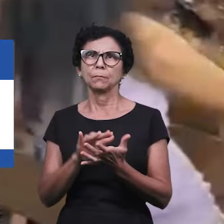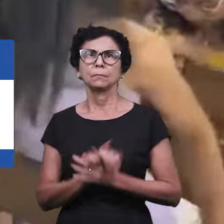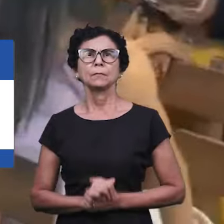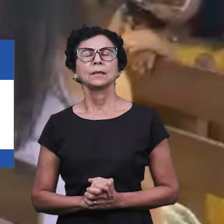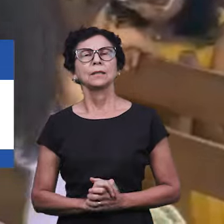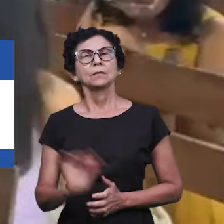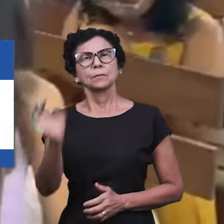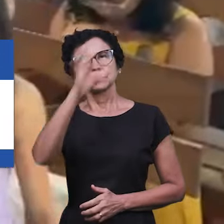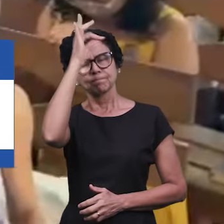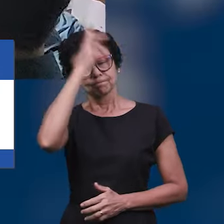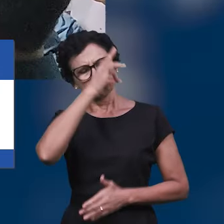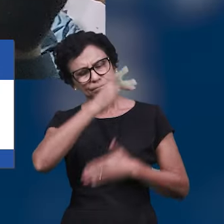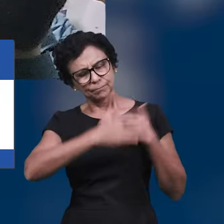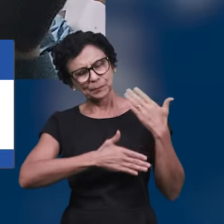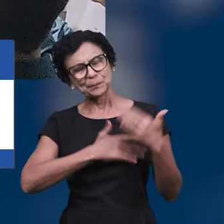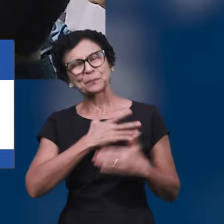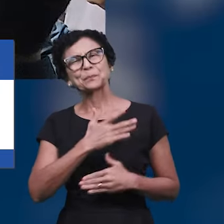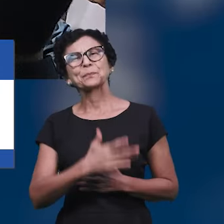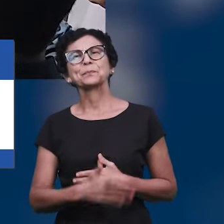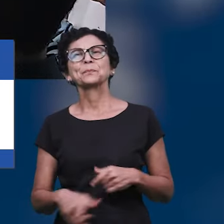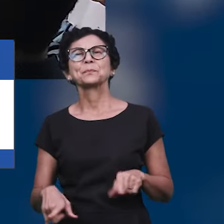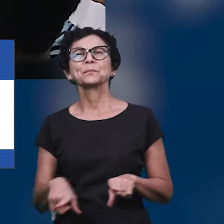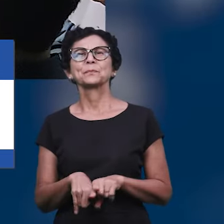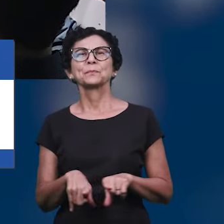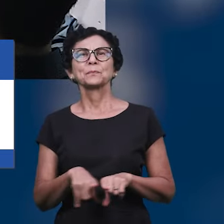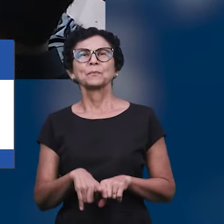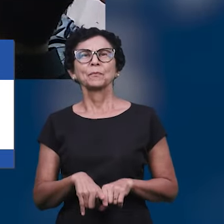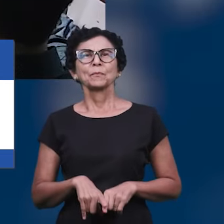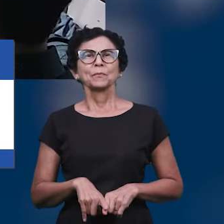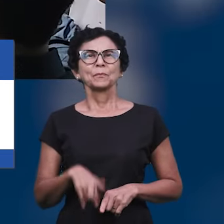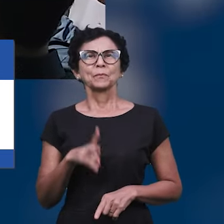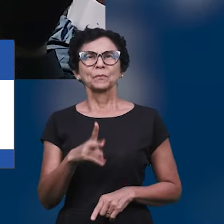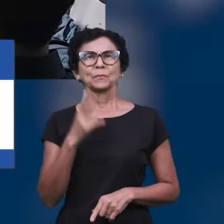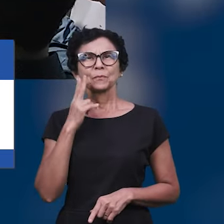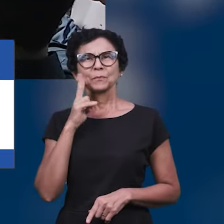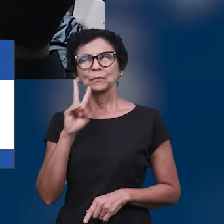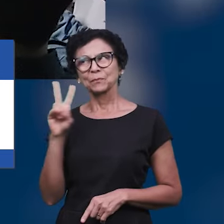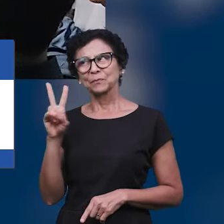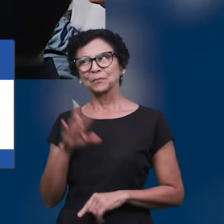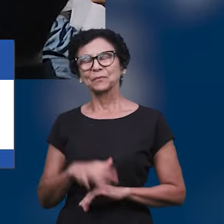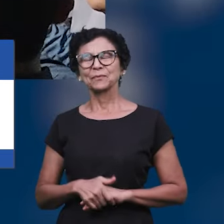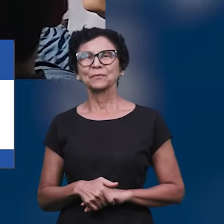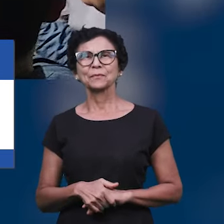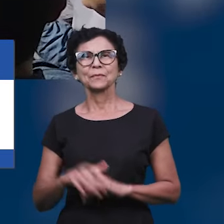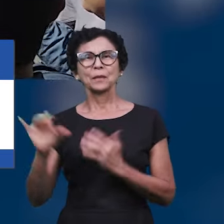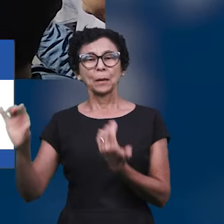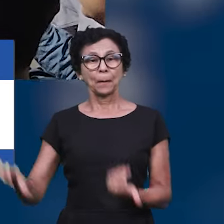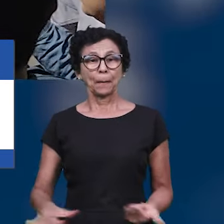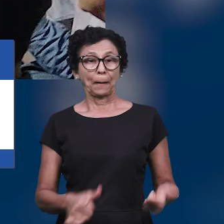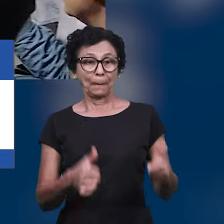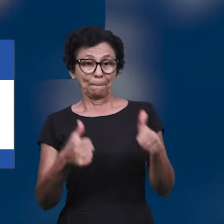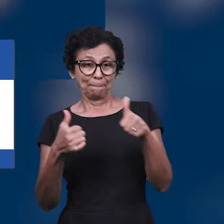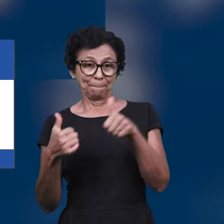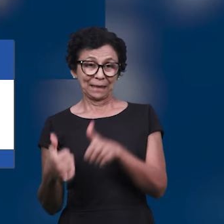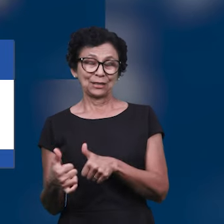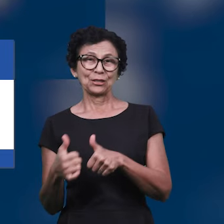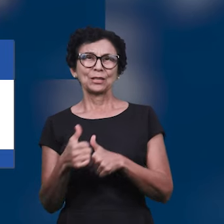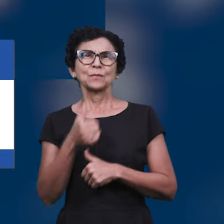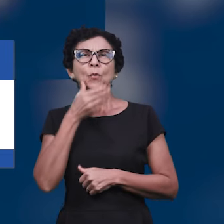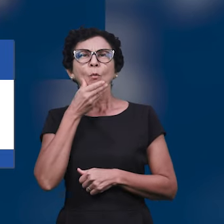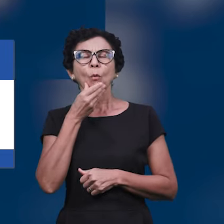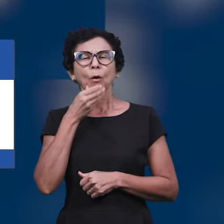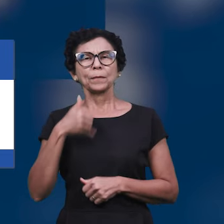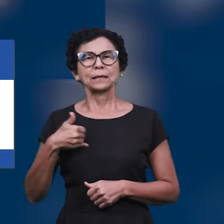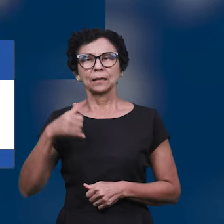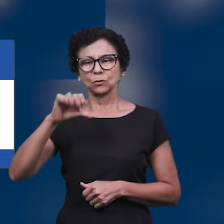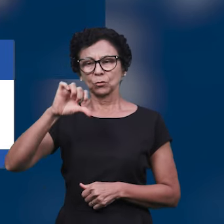e cheios do Espírito Santo. Também em Nova Carapina, na Serra, ocorreu um culto de batismo do nosso irmão José Dário, um senhor de 97